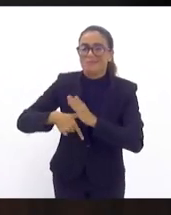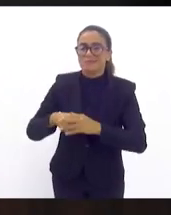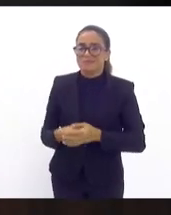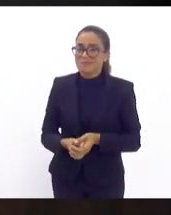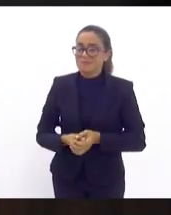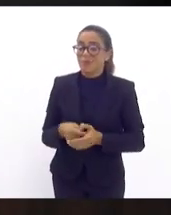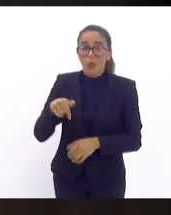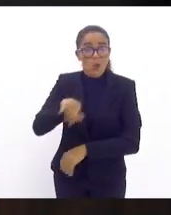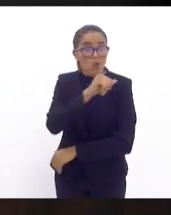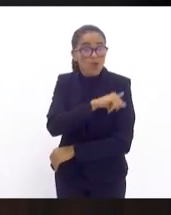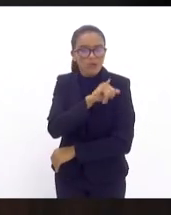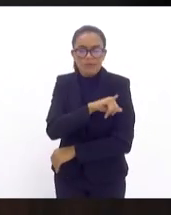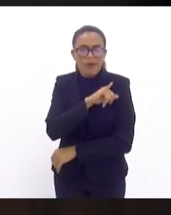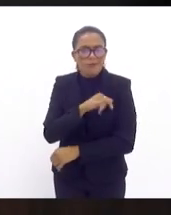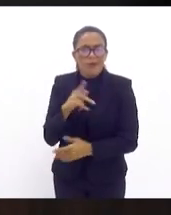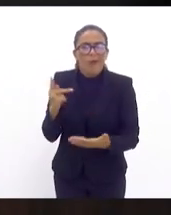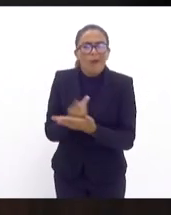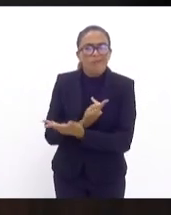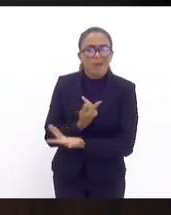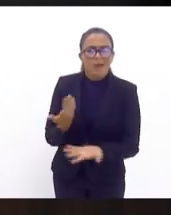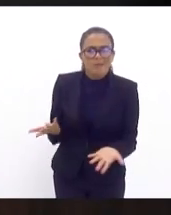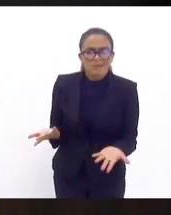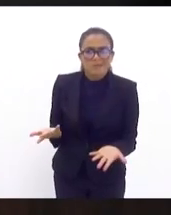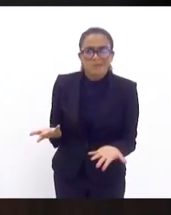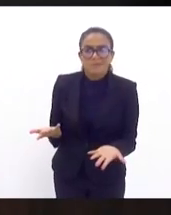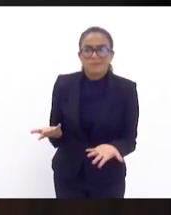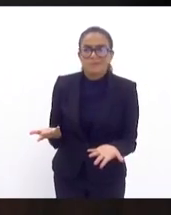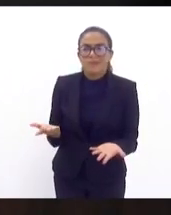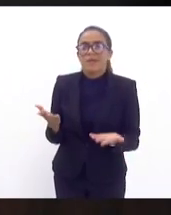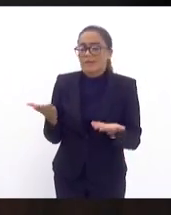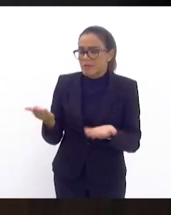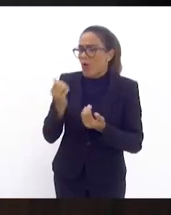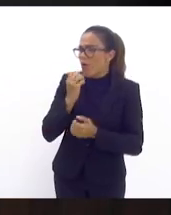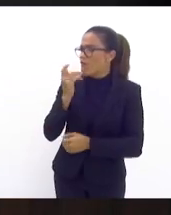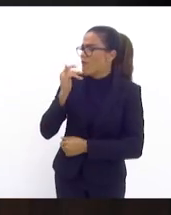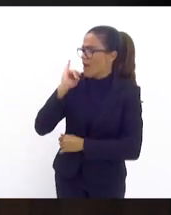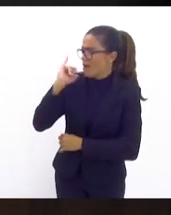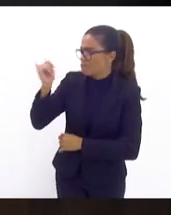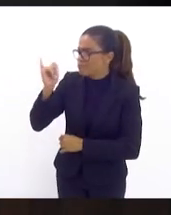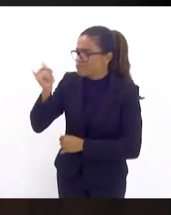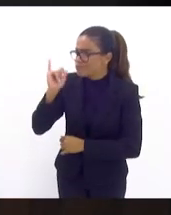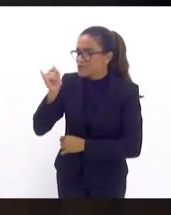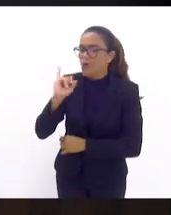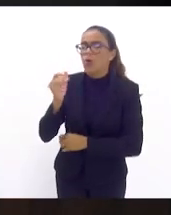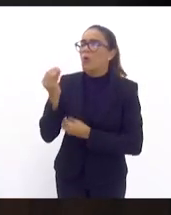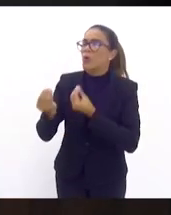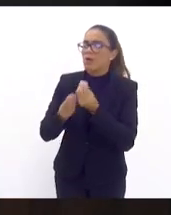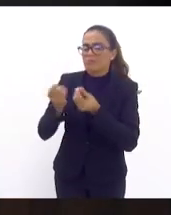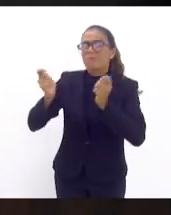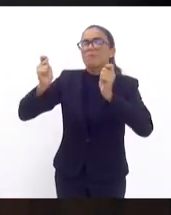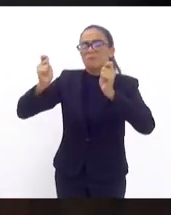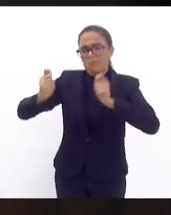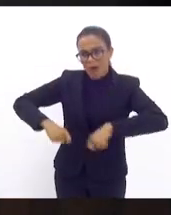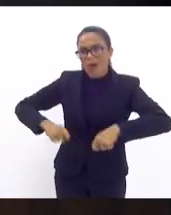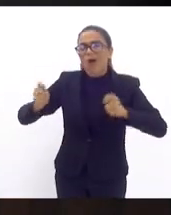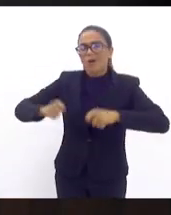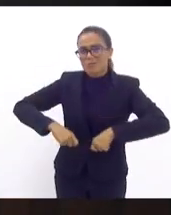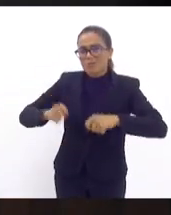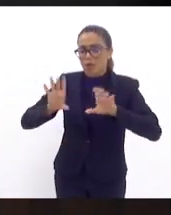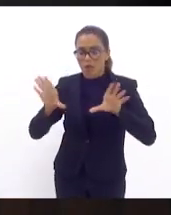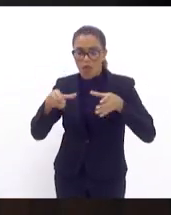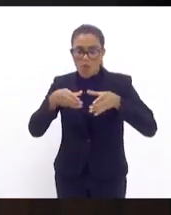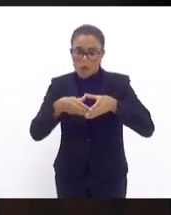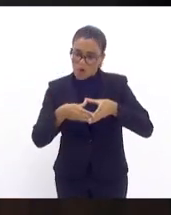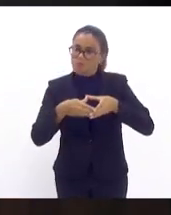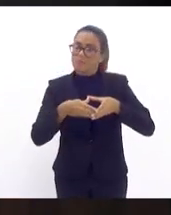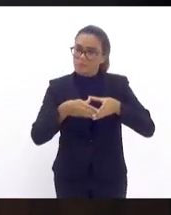e no caso do Rio de Janeiro, isso não vem acontecendo. Então, eu queria dizer à Vossa Excelência que poderíamos, sim, através da Comissão de